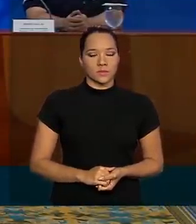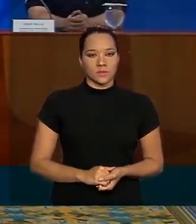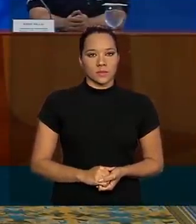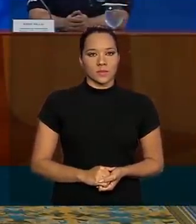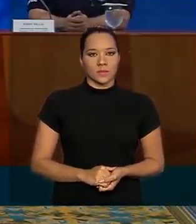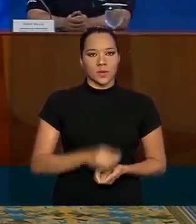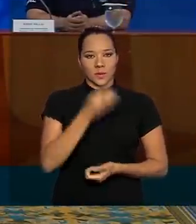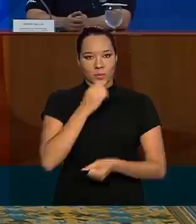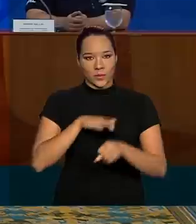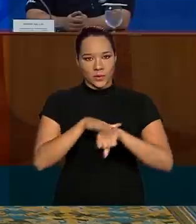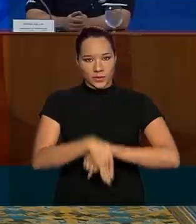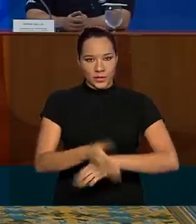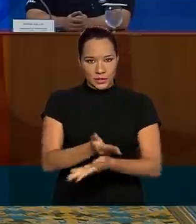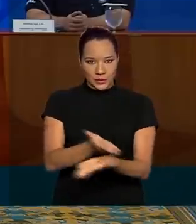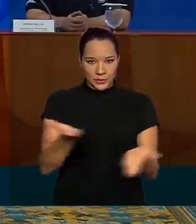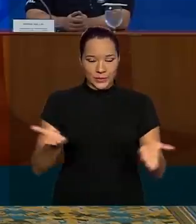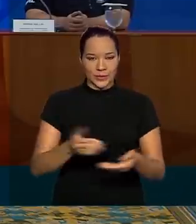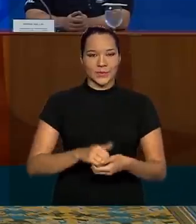Boa noite a todos.